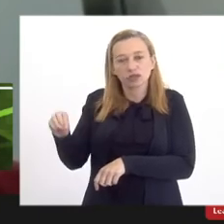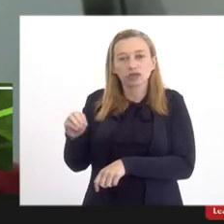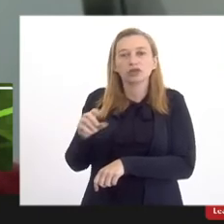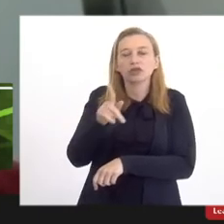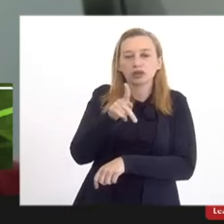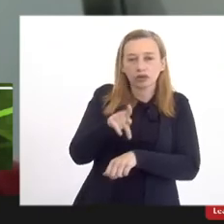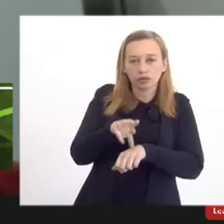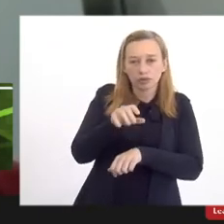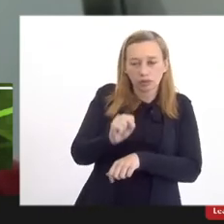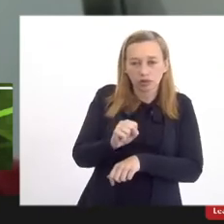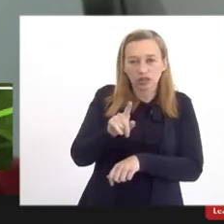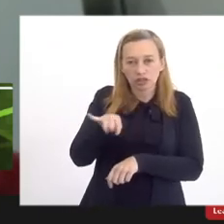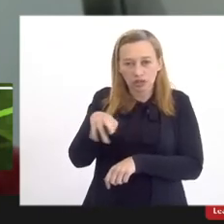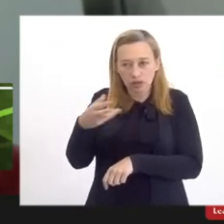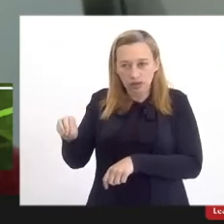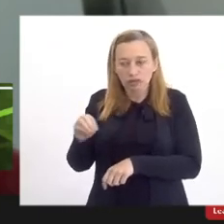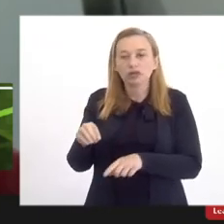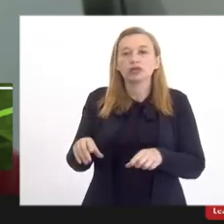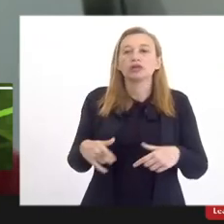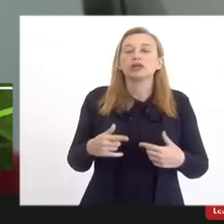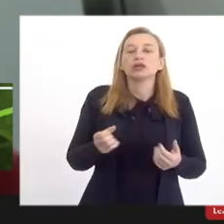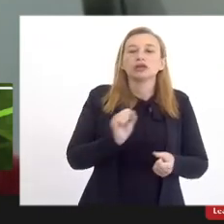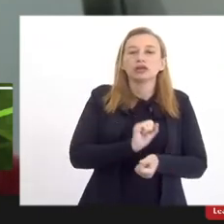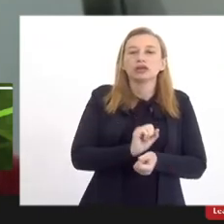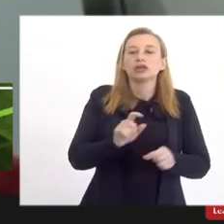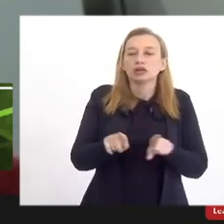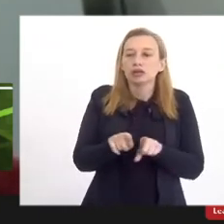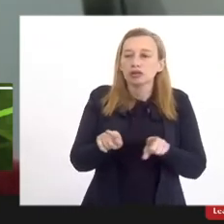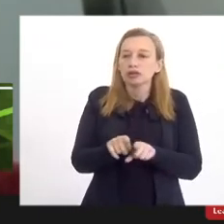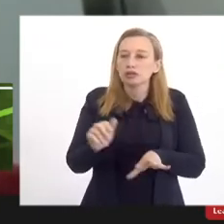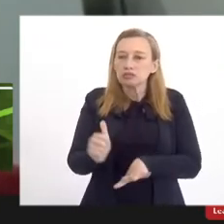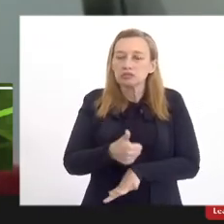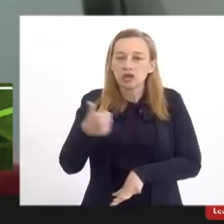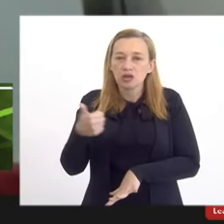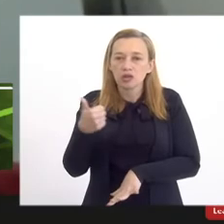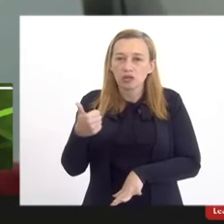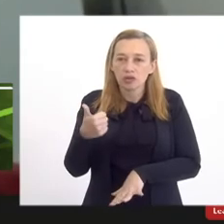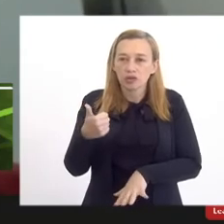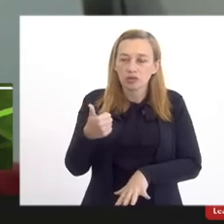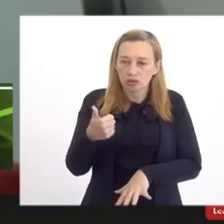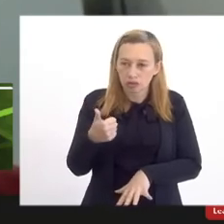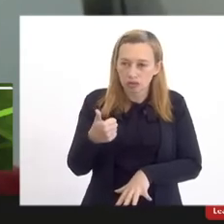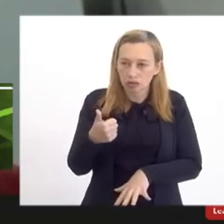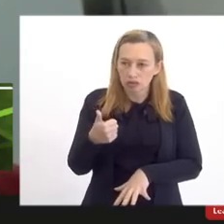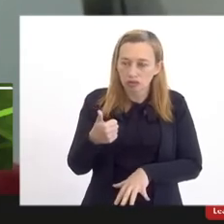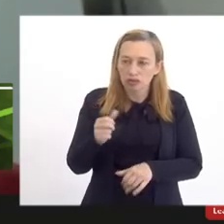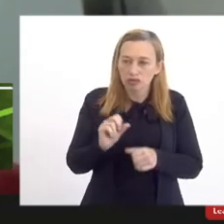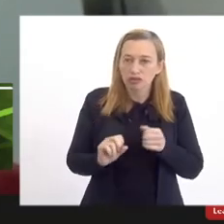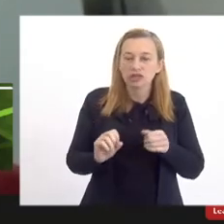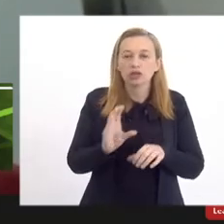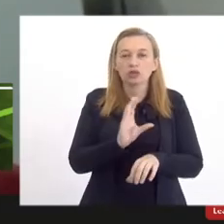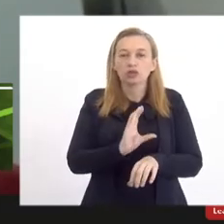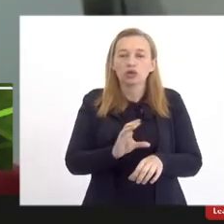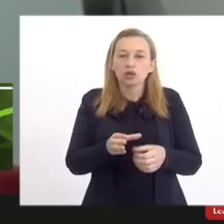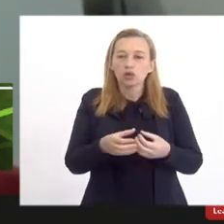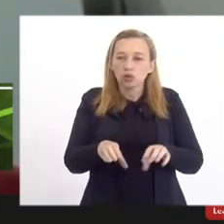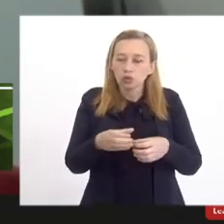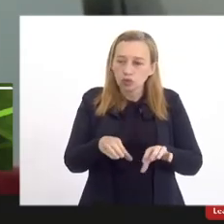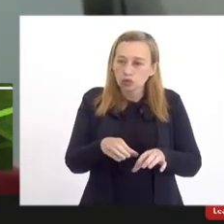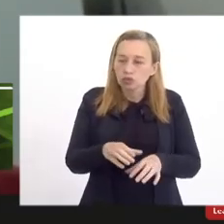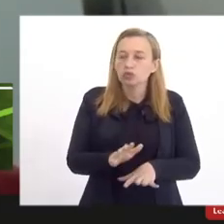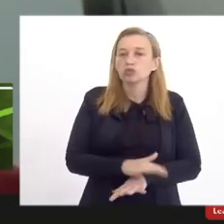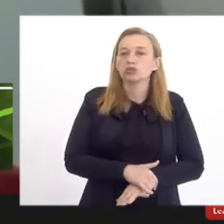Esperamos também que tenhamos melhores facilidades para a realização de concursos públicos, para